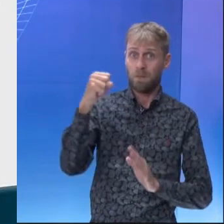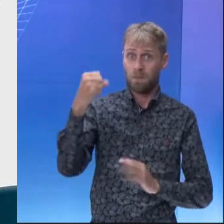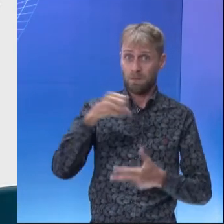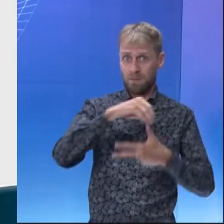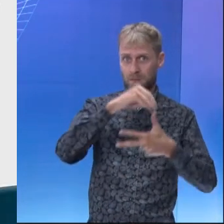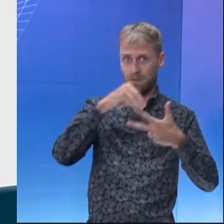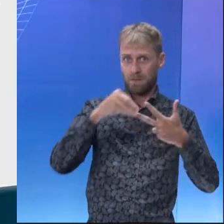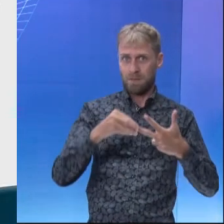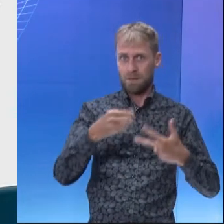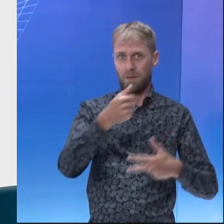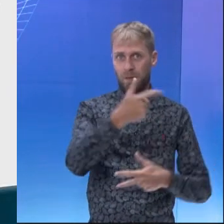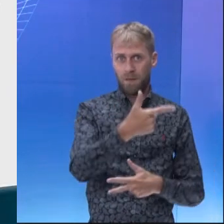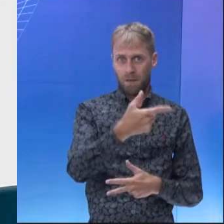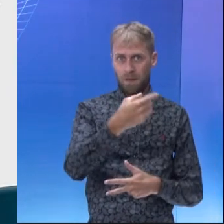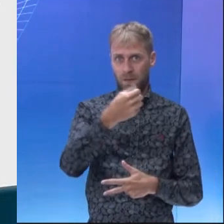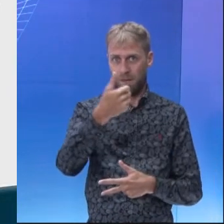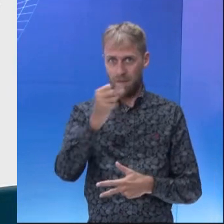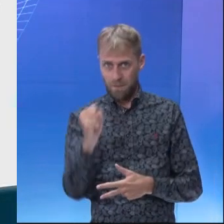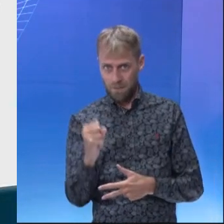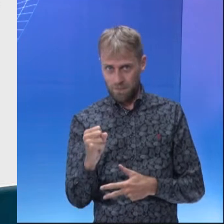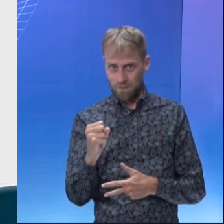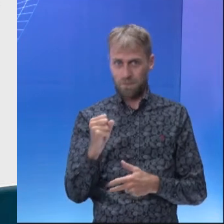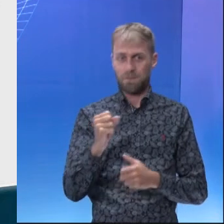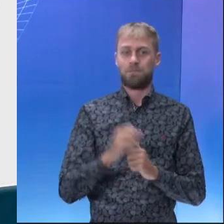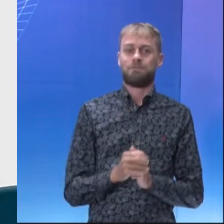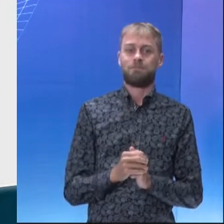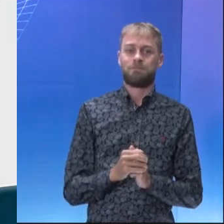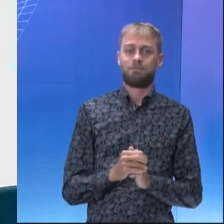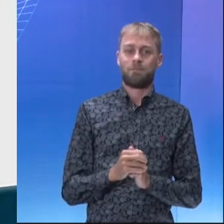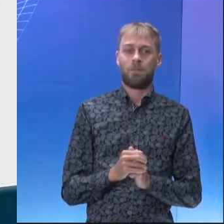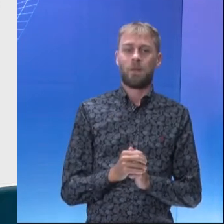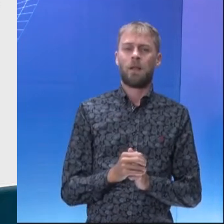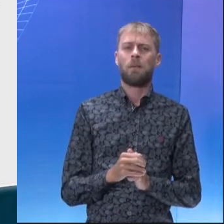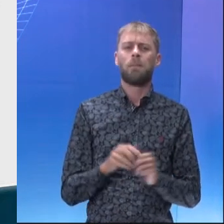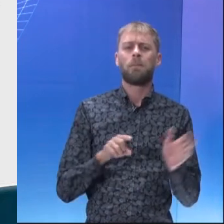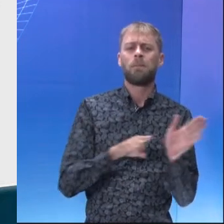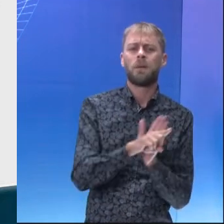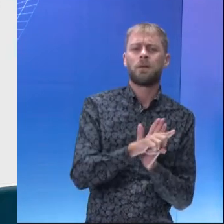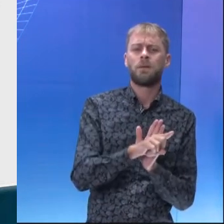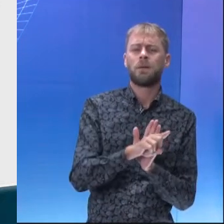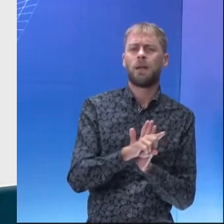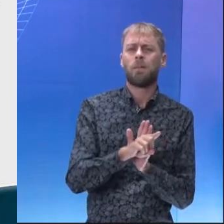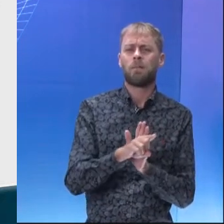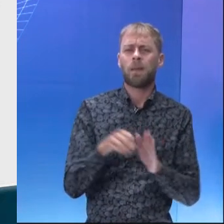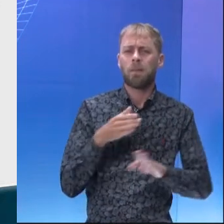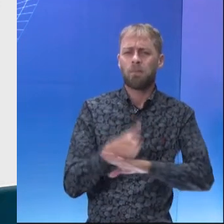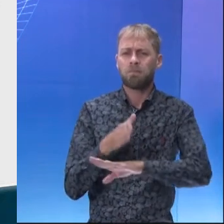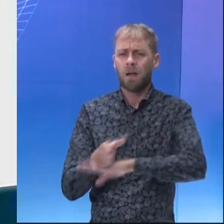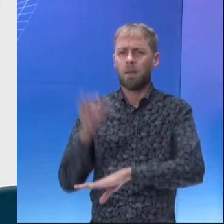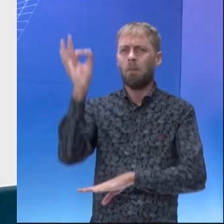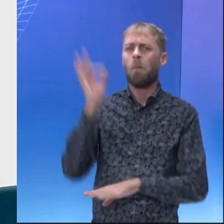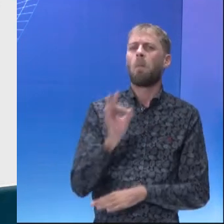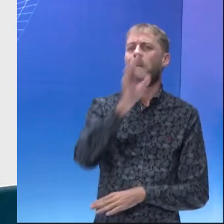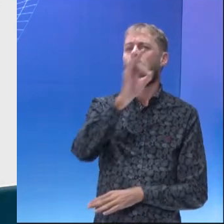2018. A questão 88 diz o seguinte, a participação